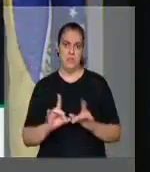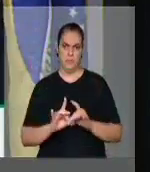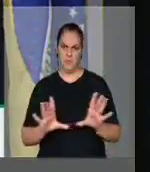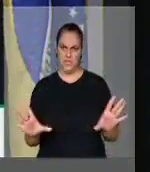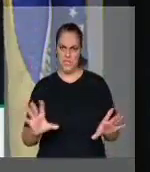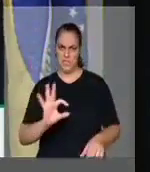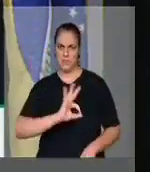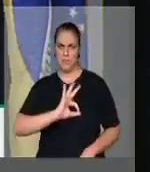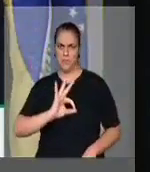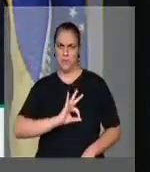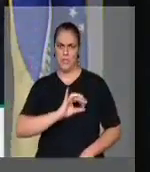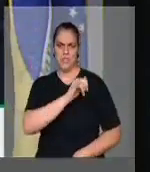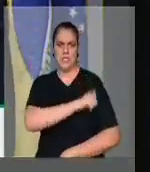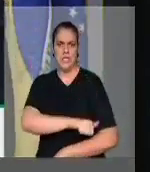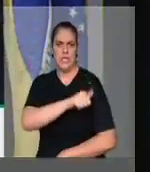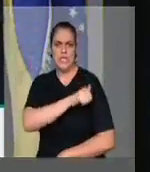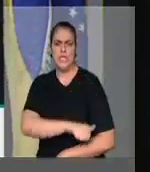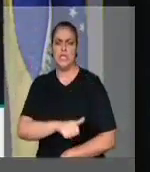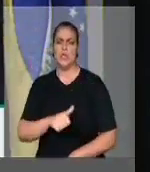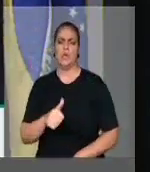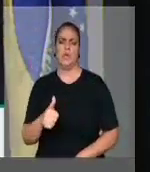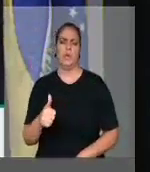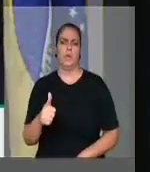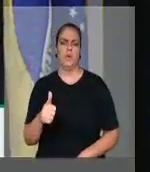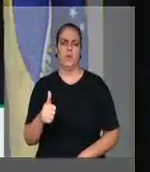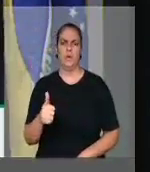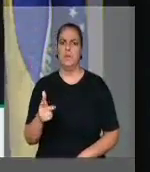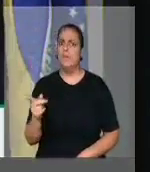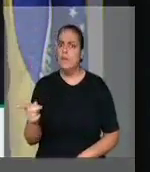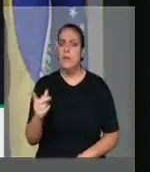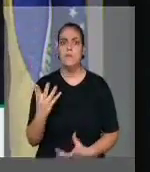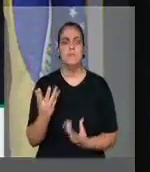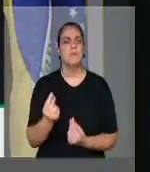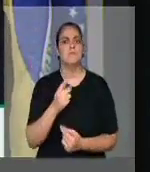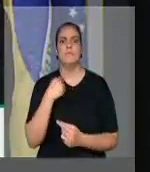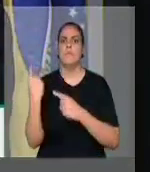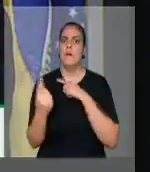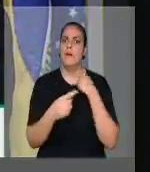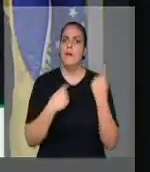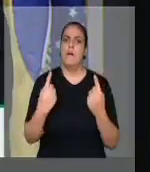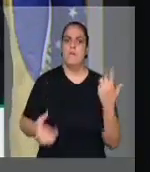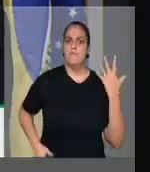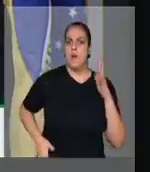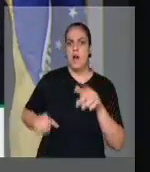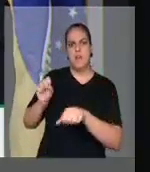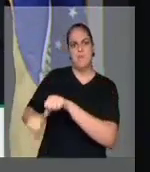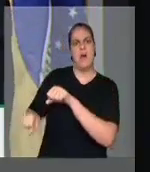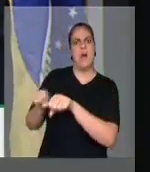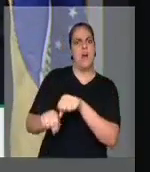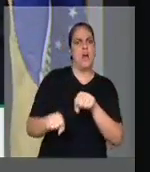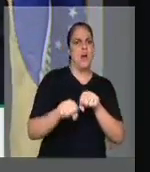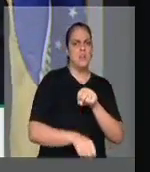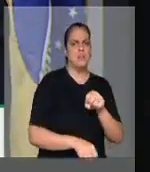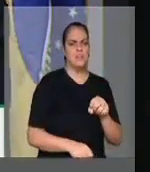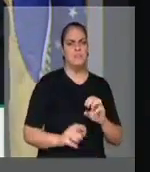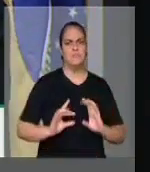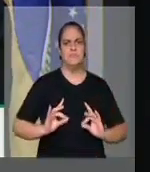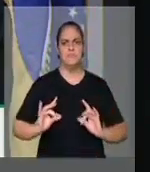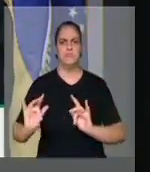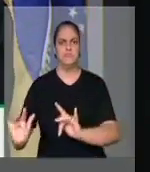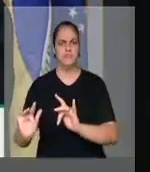como a do Rio de Janeiro, que está sendo dizimada por bandidos, por marginais, ela